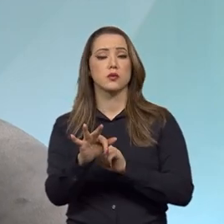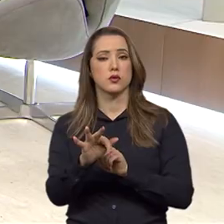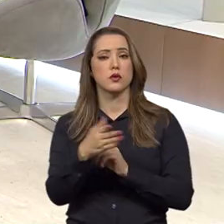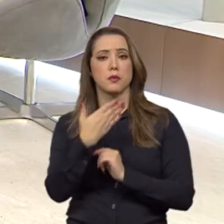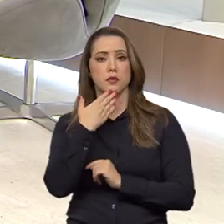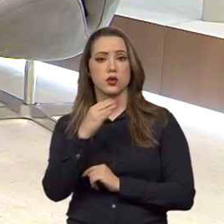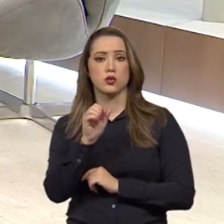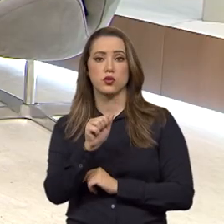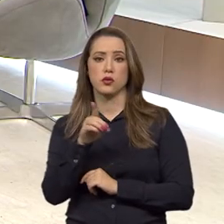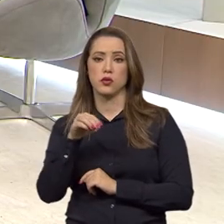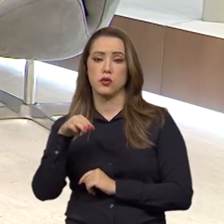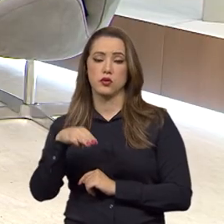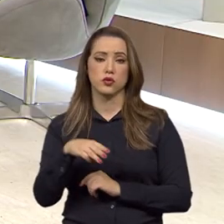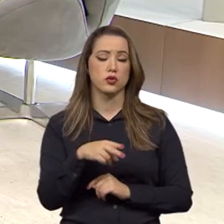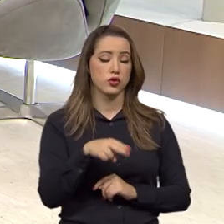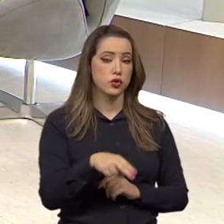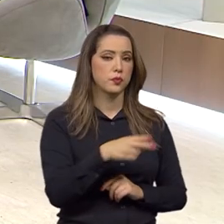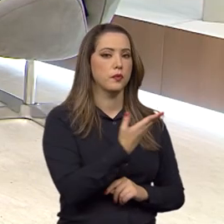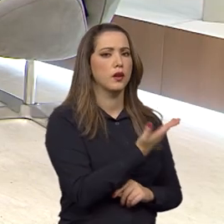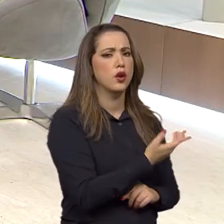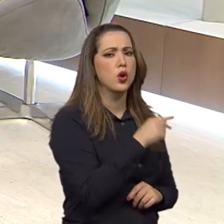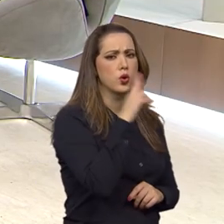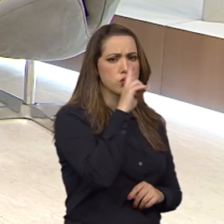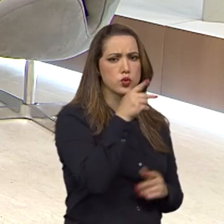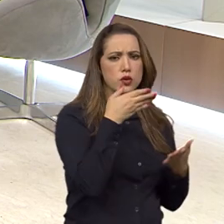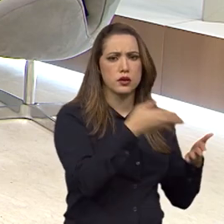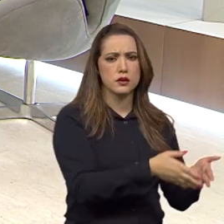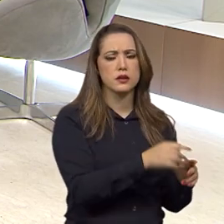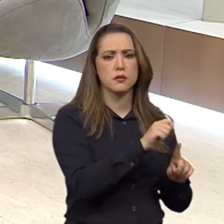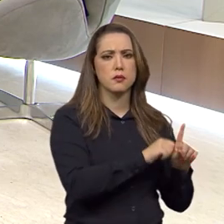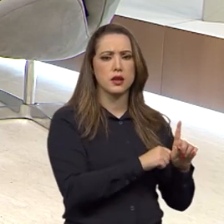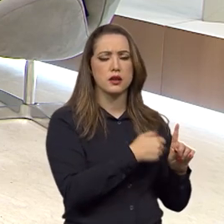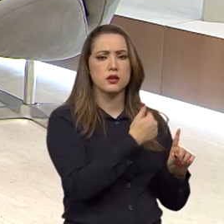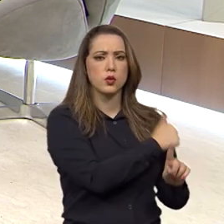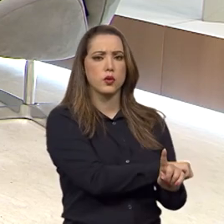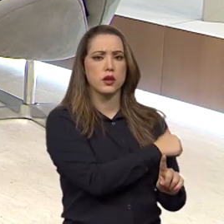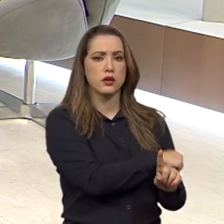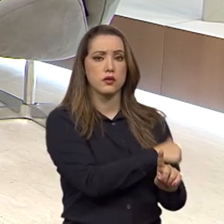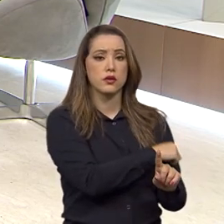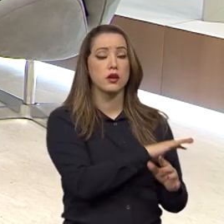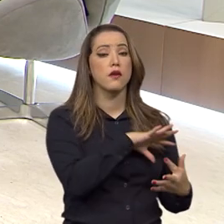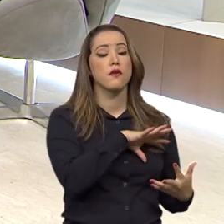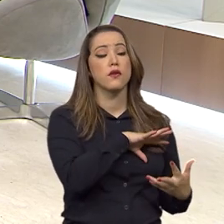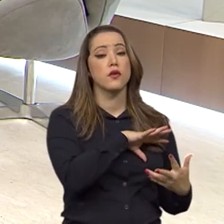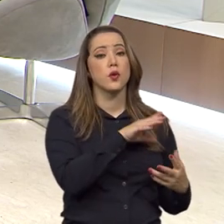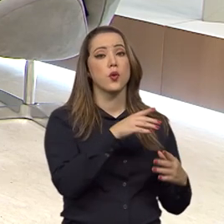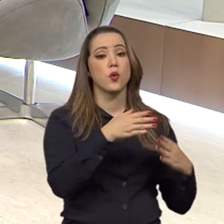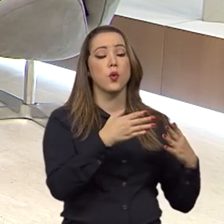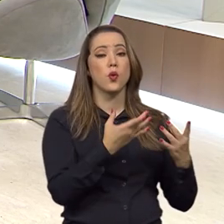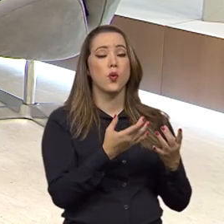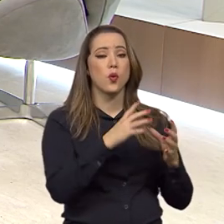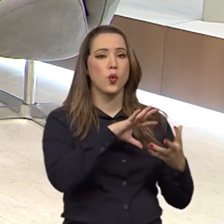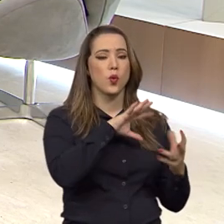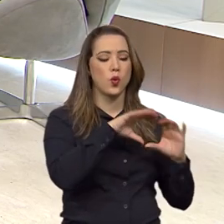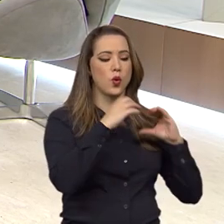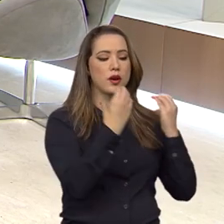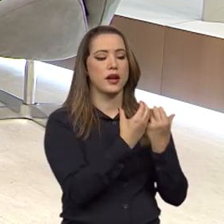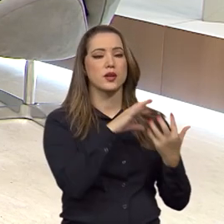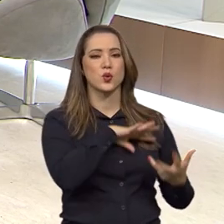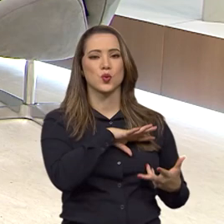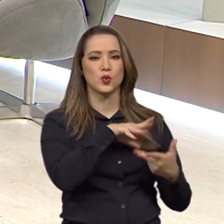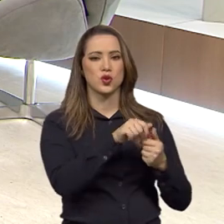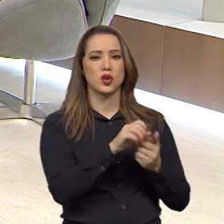O senhor participou nesse mês, no Rio de Janeiro, do Congresso Mundial Mercado de Carbono. Como que a AGU pode